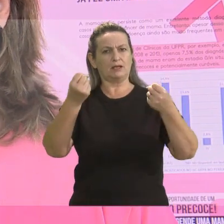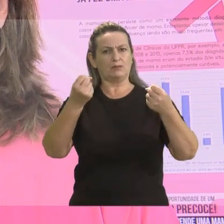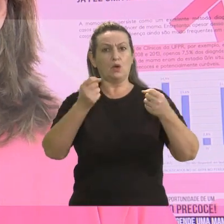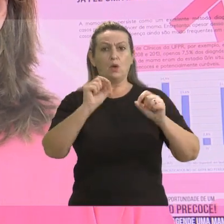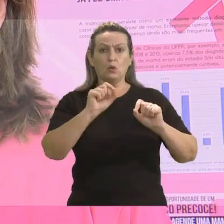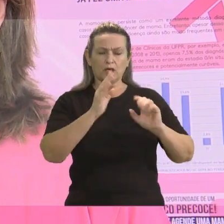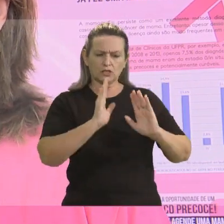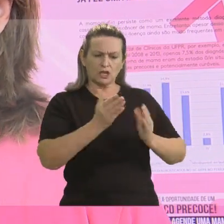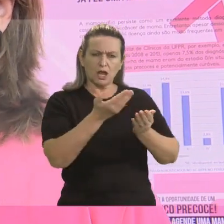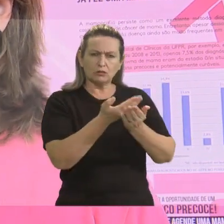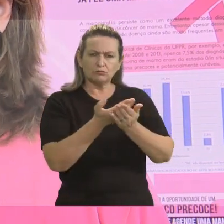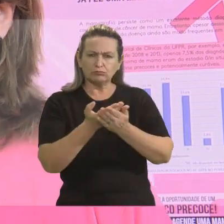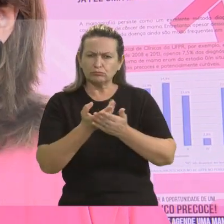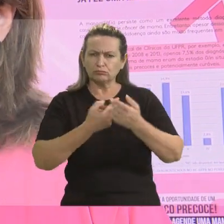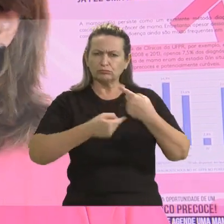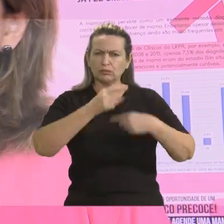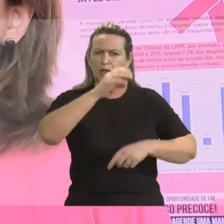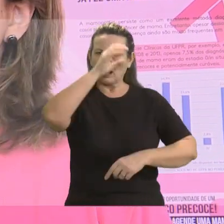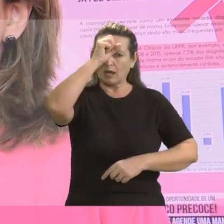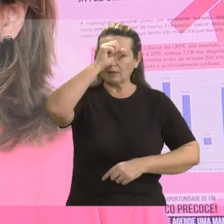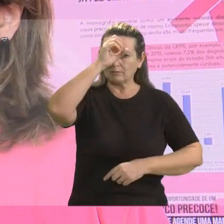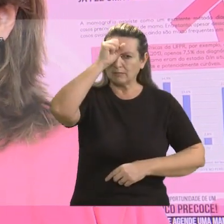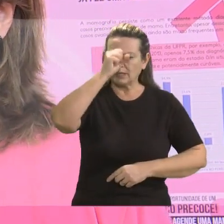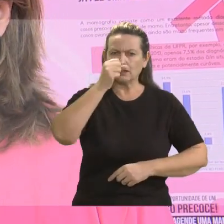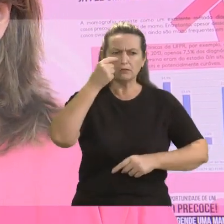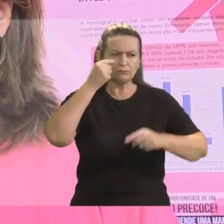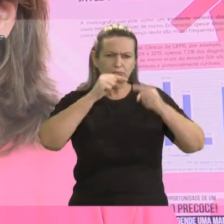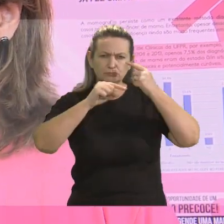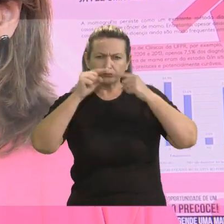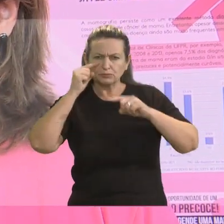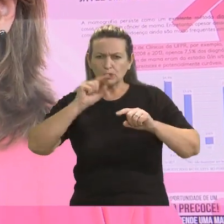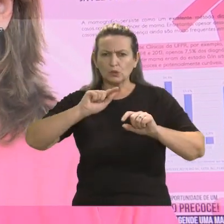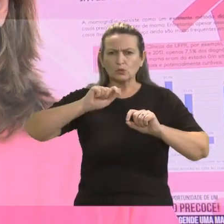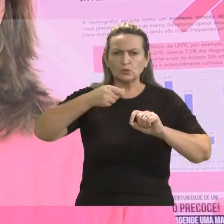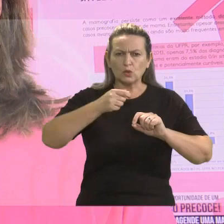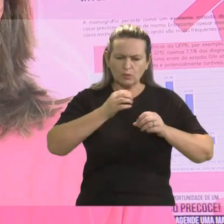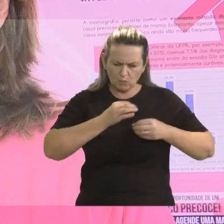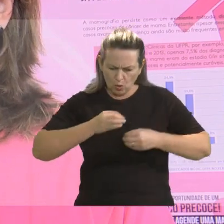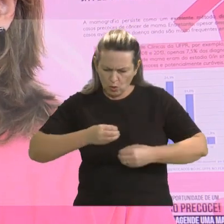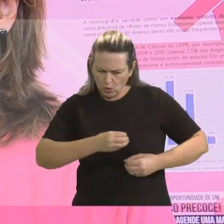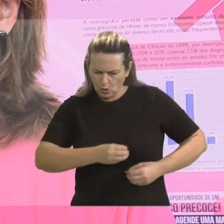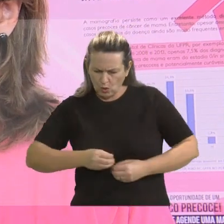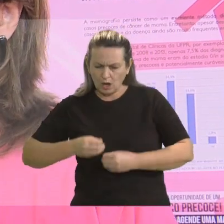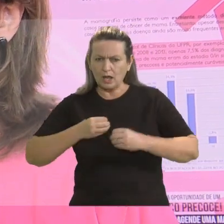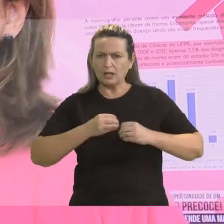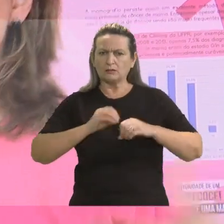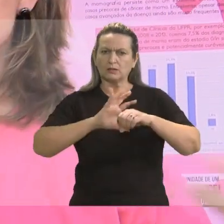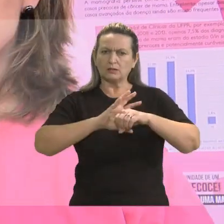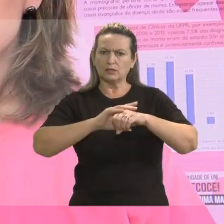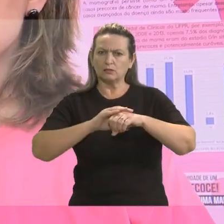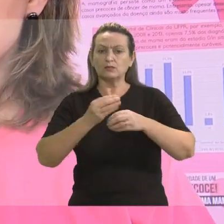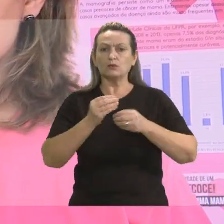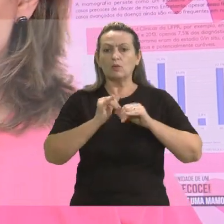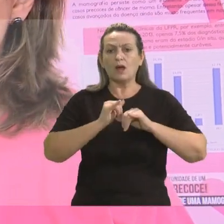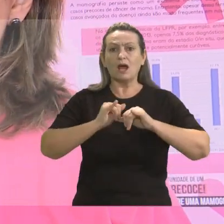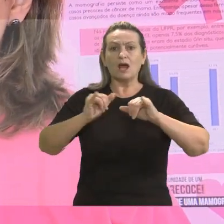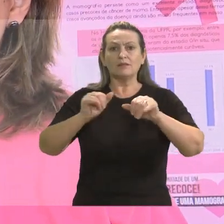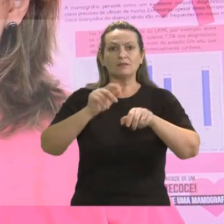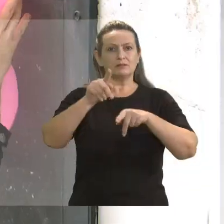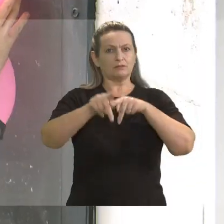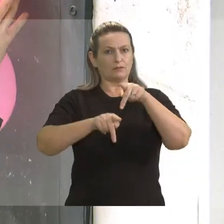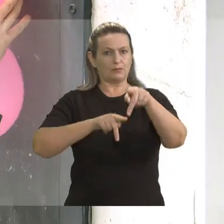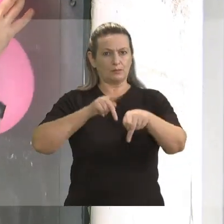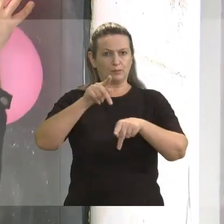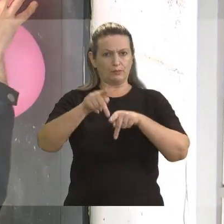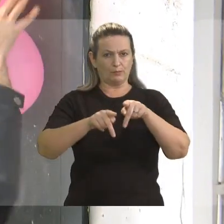Transformar aquilo que a gente estuda, o que a gente aprende, o que a gente consegue investigar em termos moleculares da doença e como passar essa informação para a